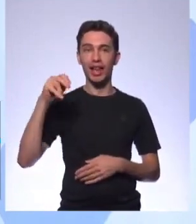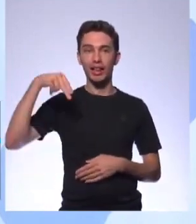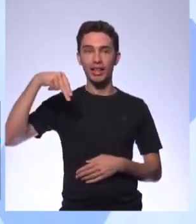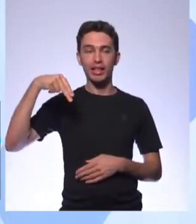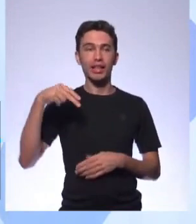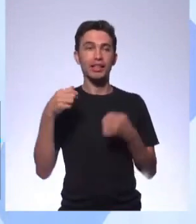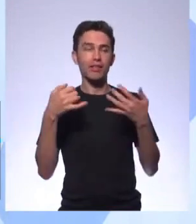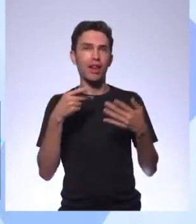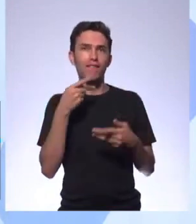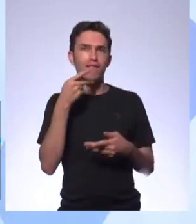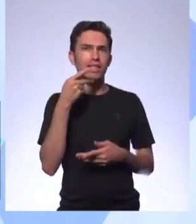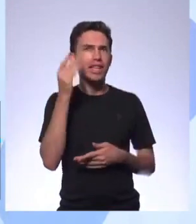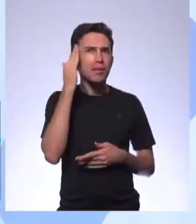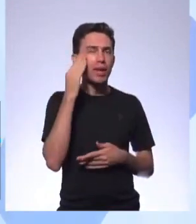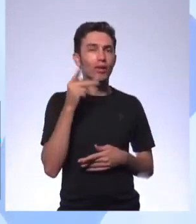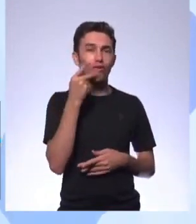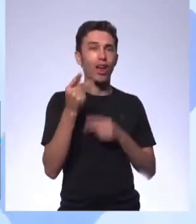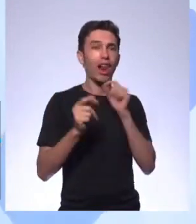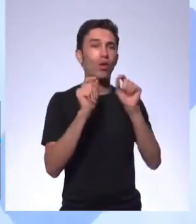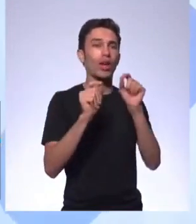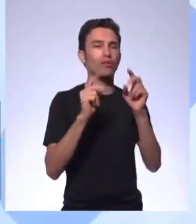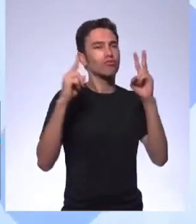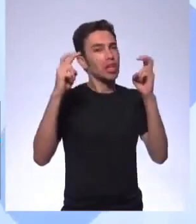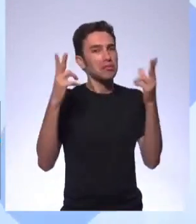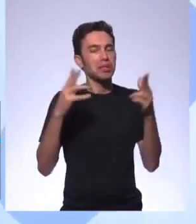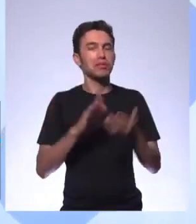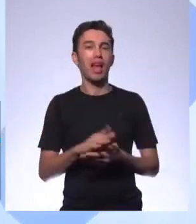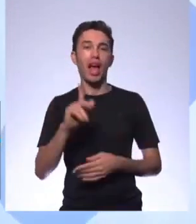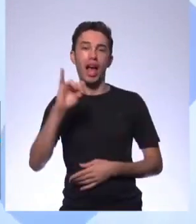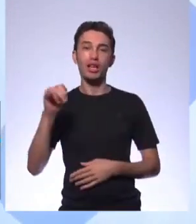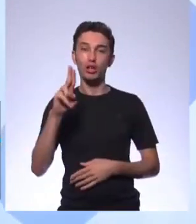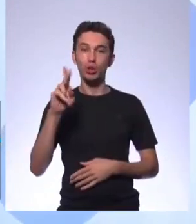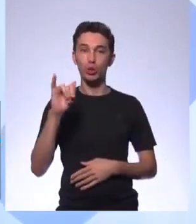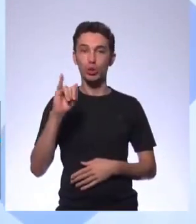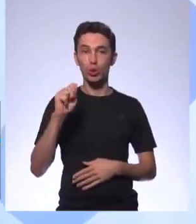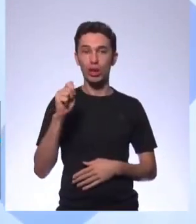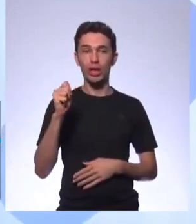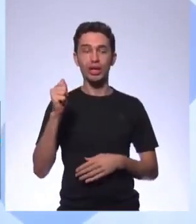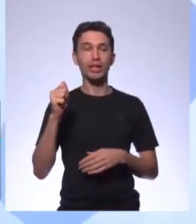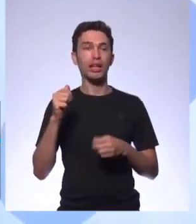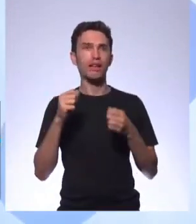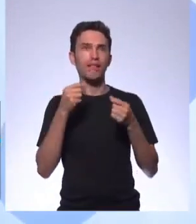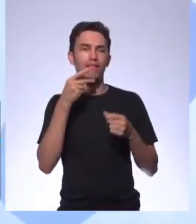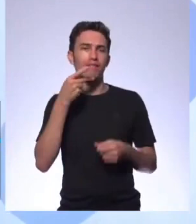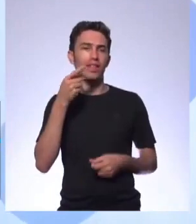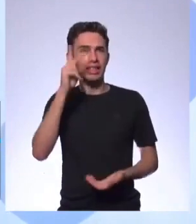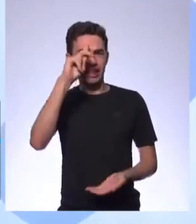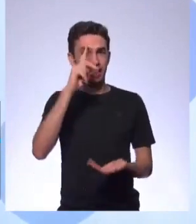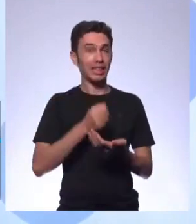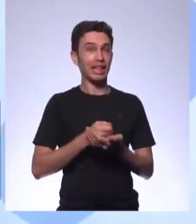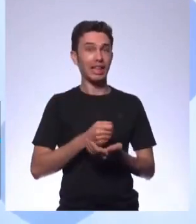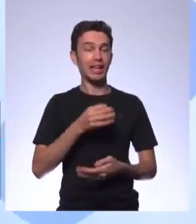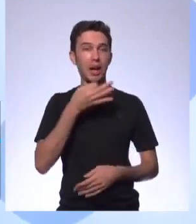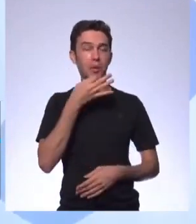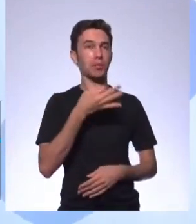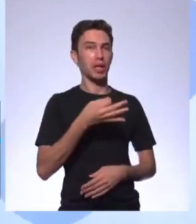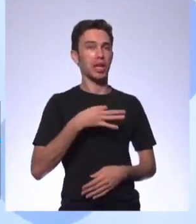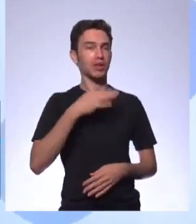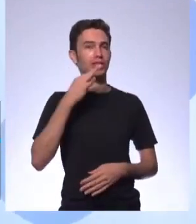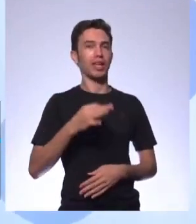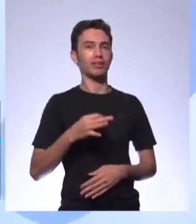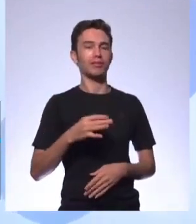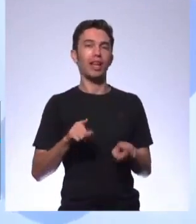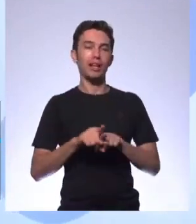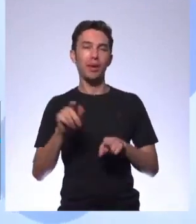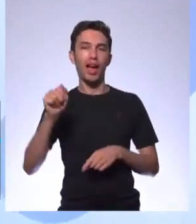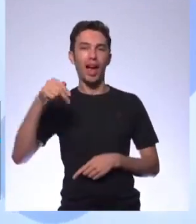você vai falar? O que seria o tema? A Júlia Carina diz, ter a sua opinião. Muita gente. A Aniele